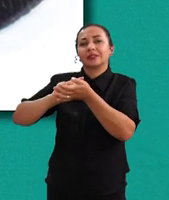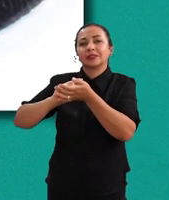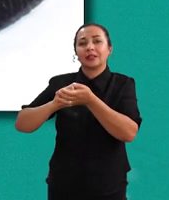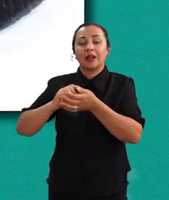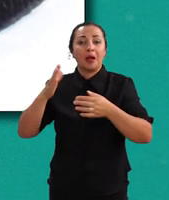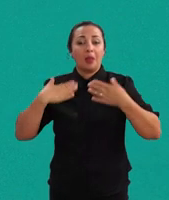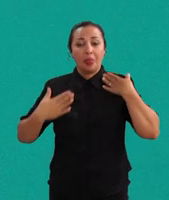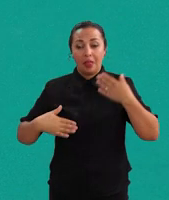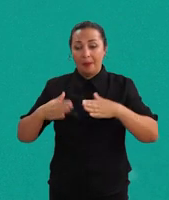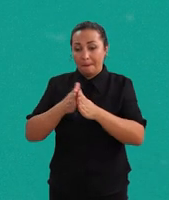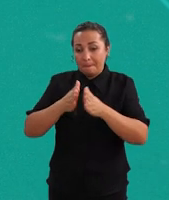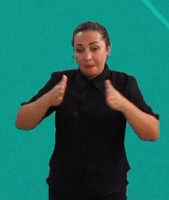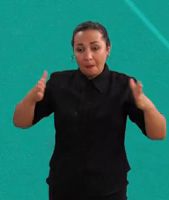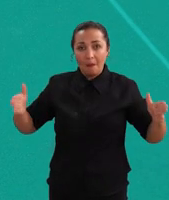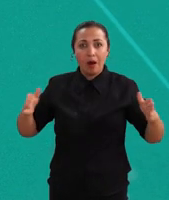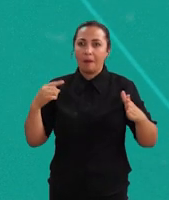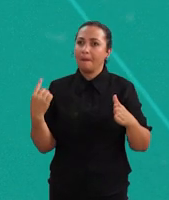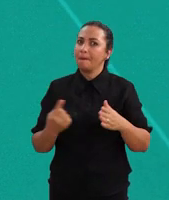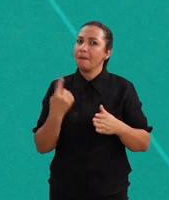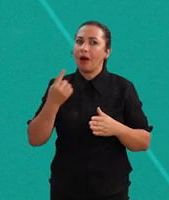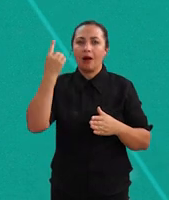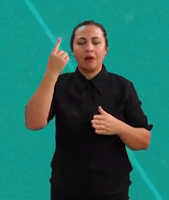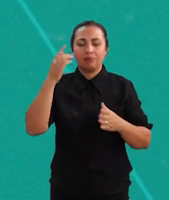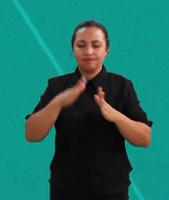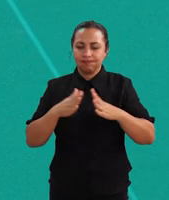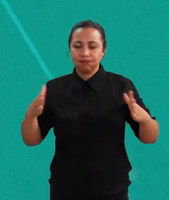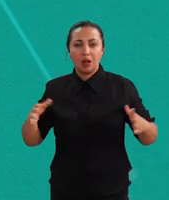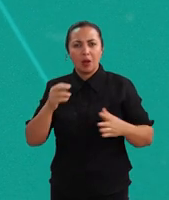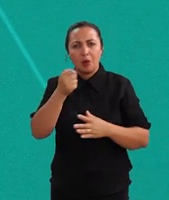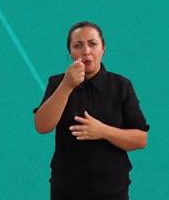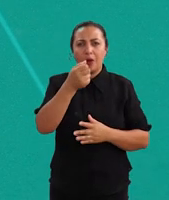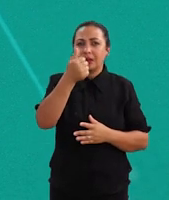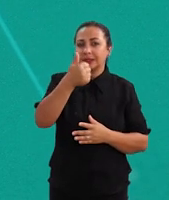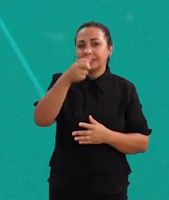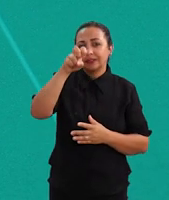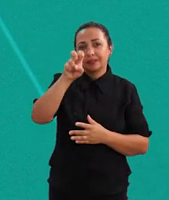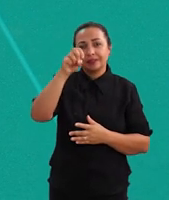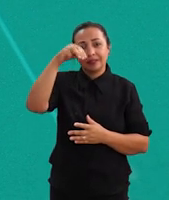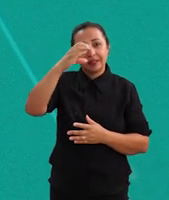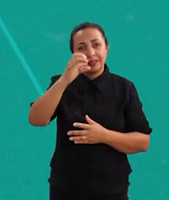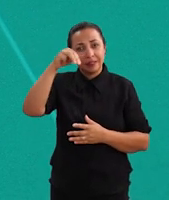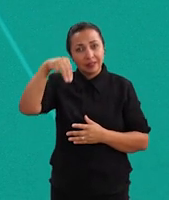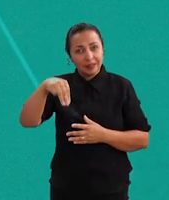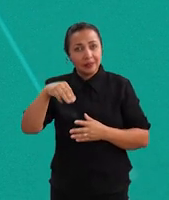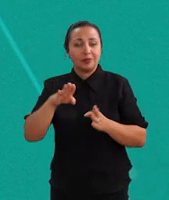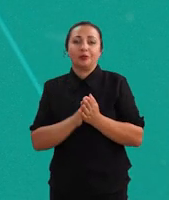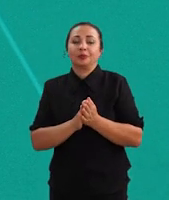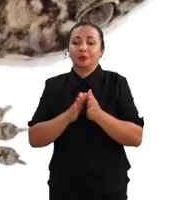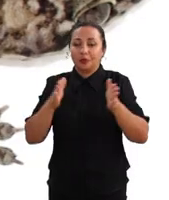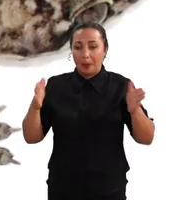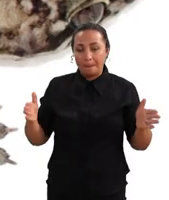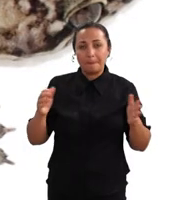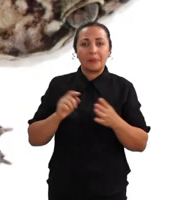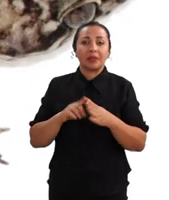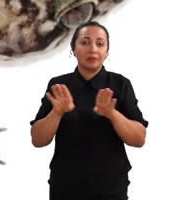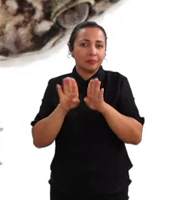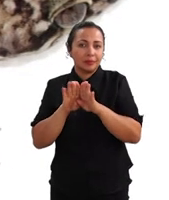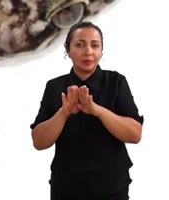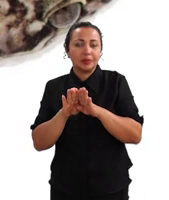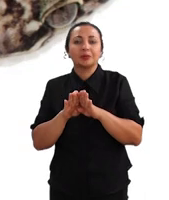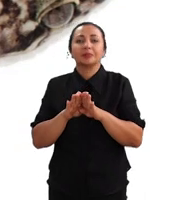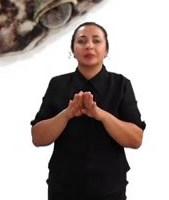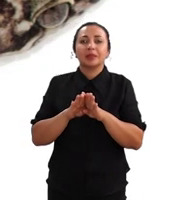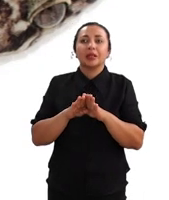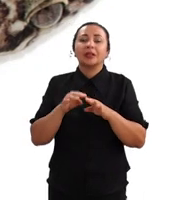o maior tamanho, que pode chegar a quase 15 centímetros, da ponta do focinho até a ponta da cauda. Também pelo